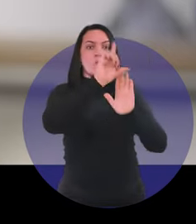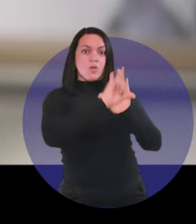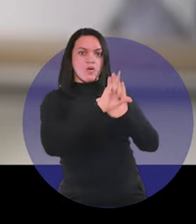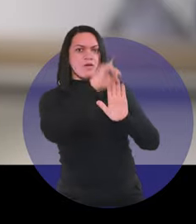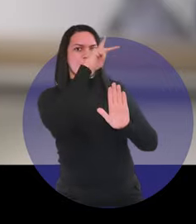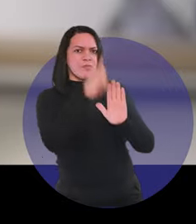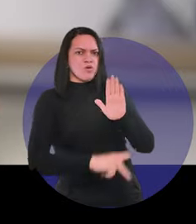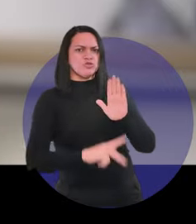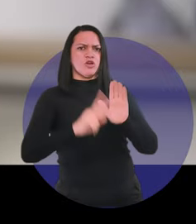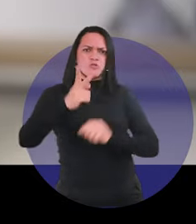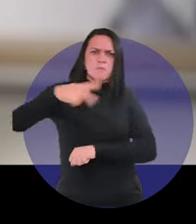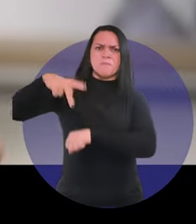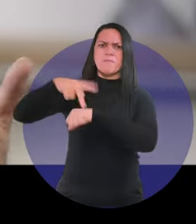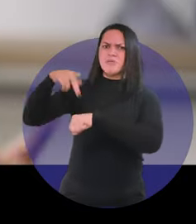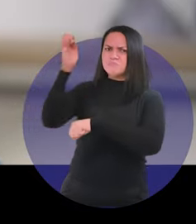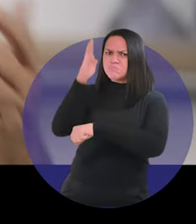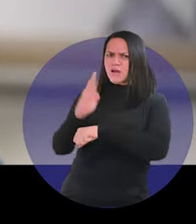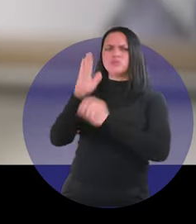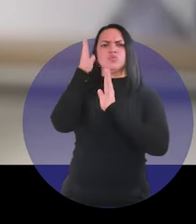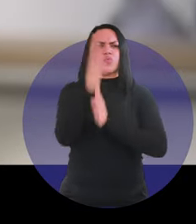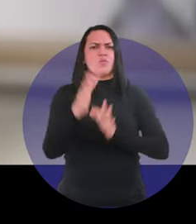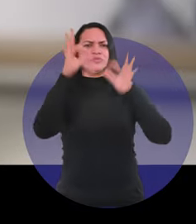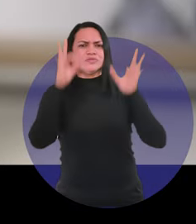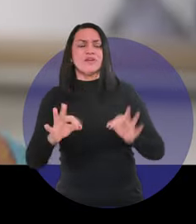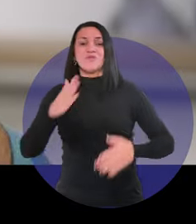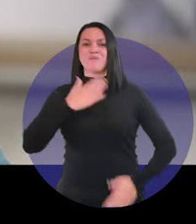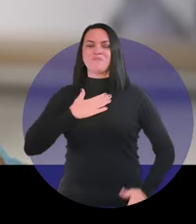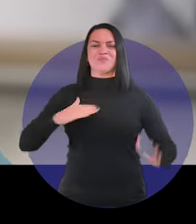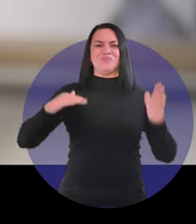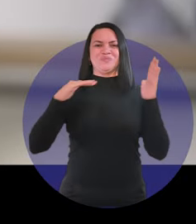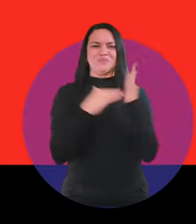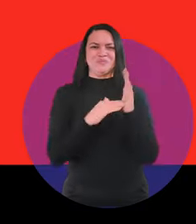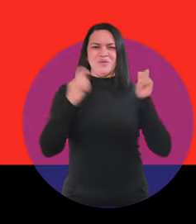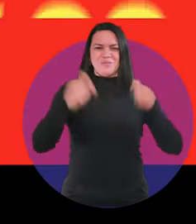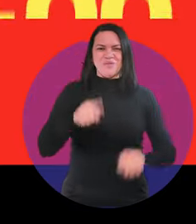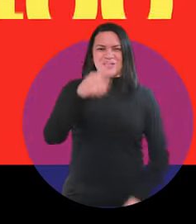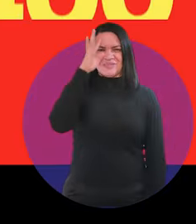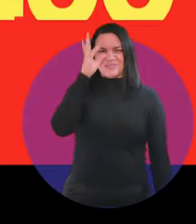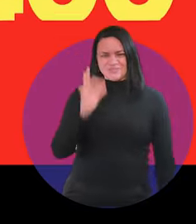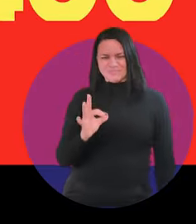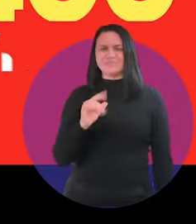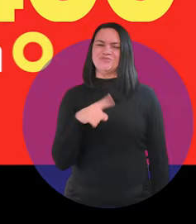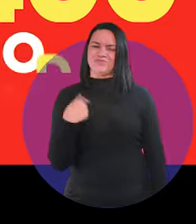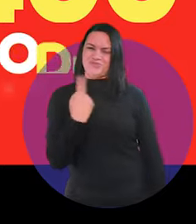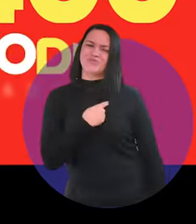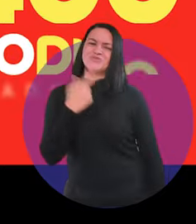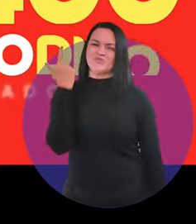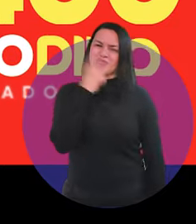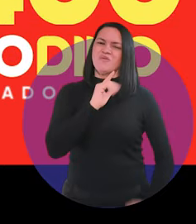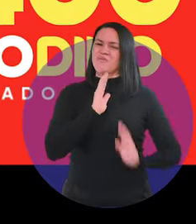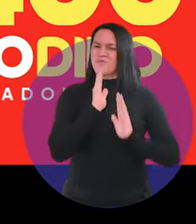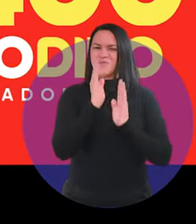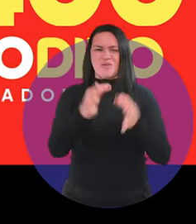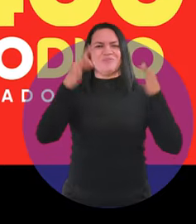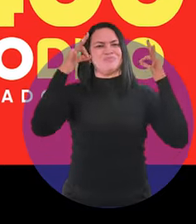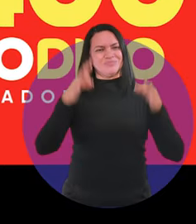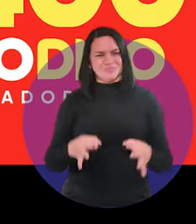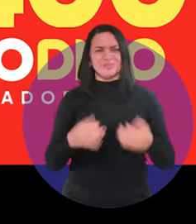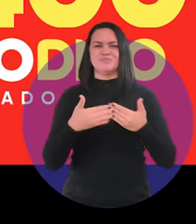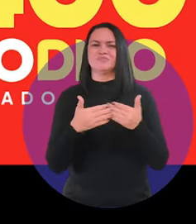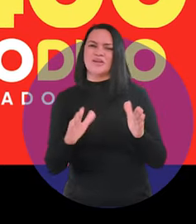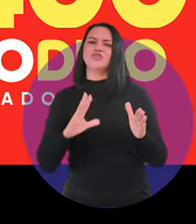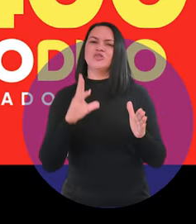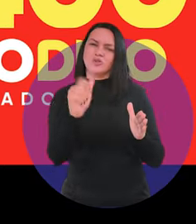e leis que coloquem nosso país no rumo certo. E comigo no Senado podem ter certeza. Os caminhos